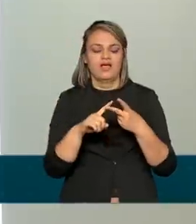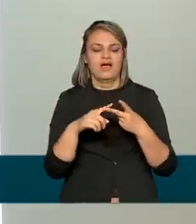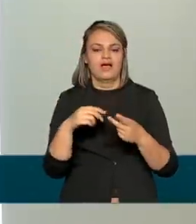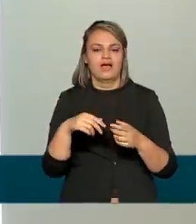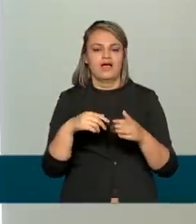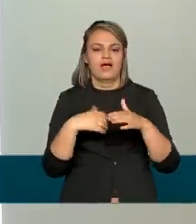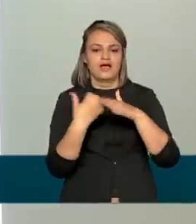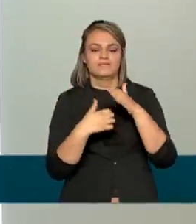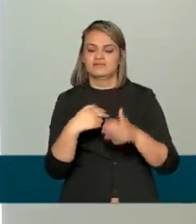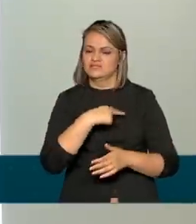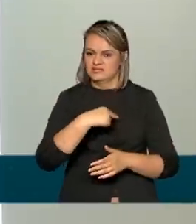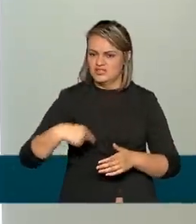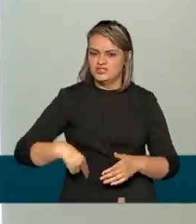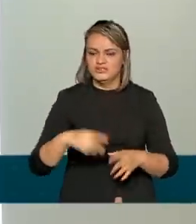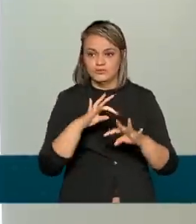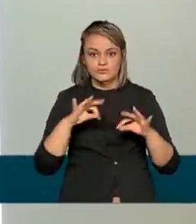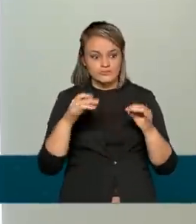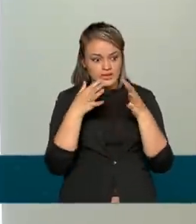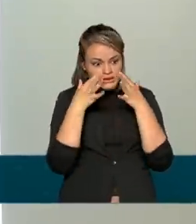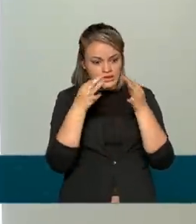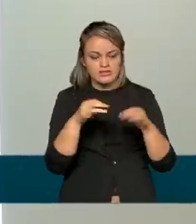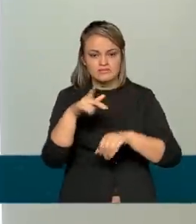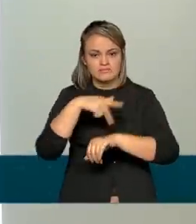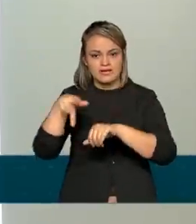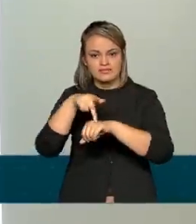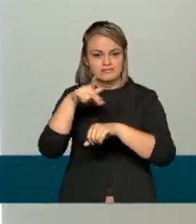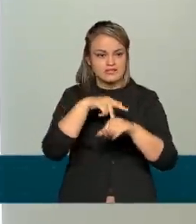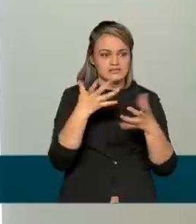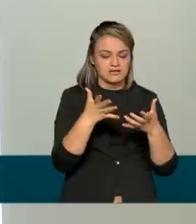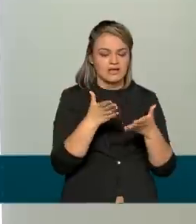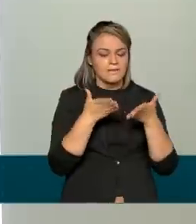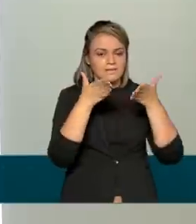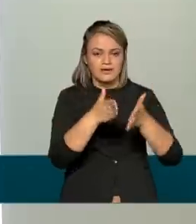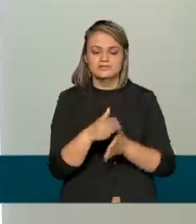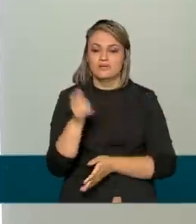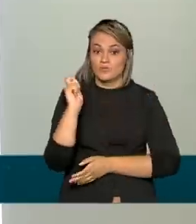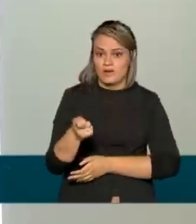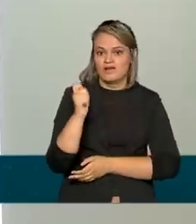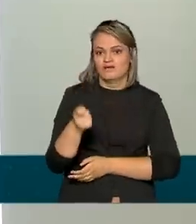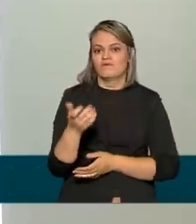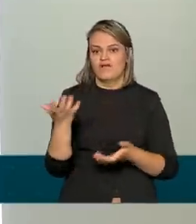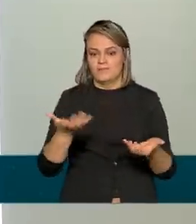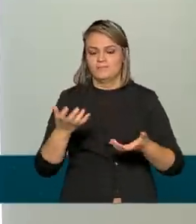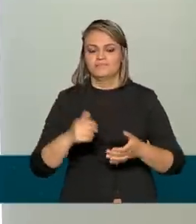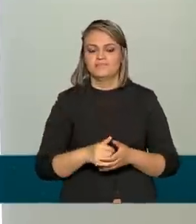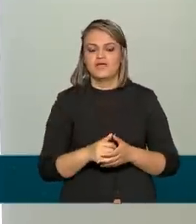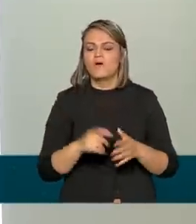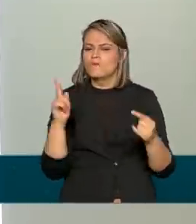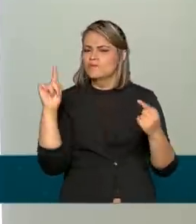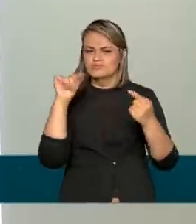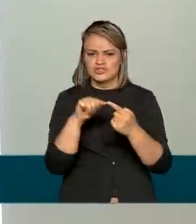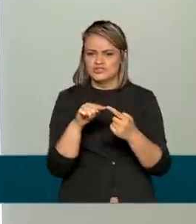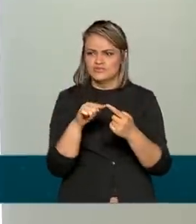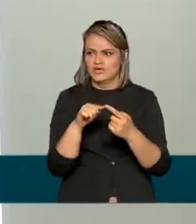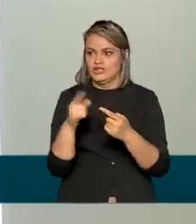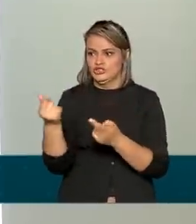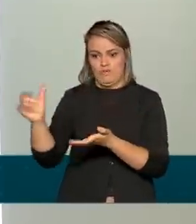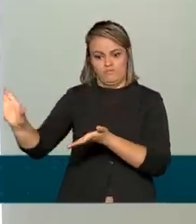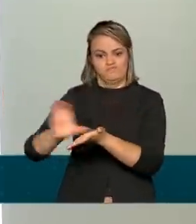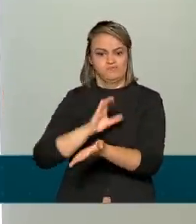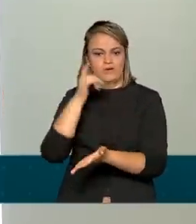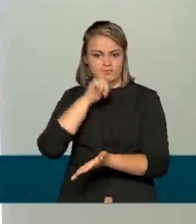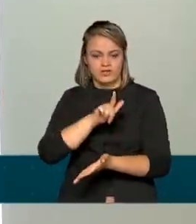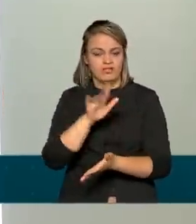chinesa Hawaii. Todas estão posicionadas para participar desse leilão, que, embora não tenha um objetivo arrecadatório,